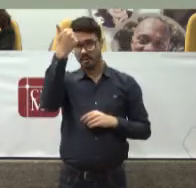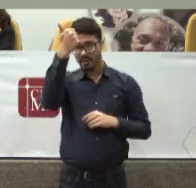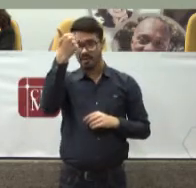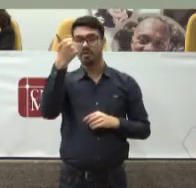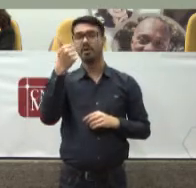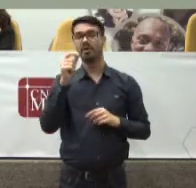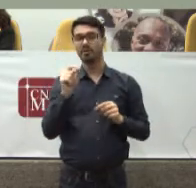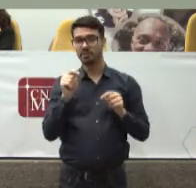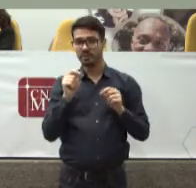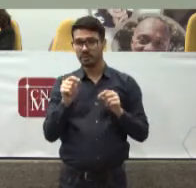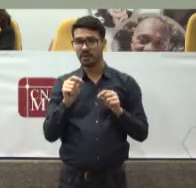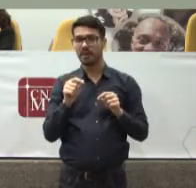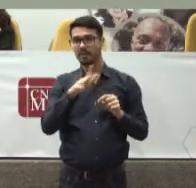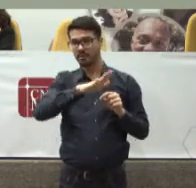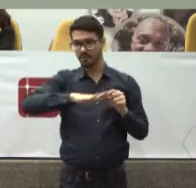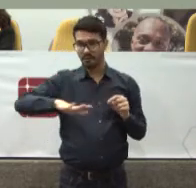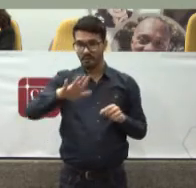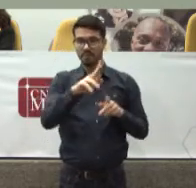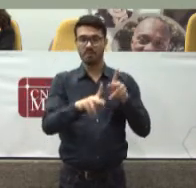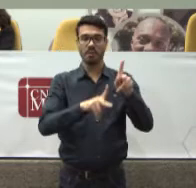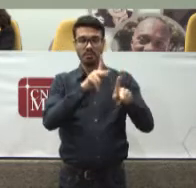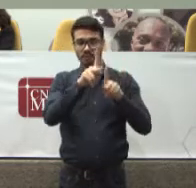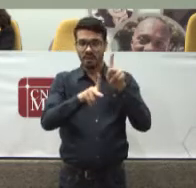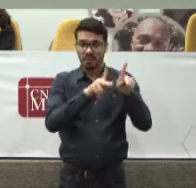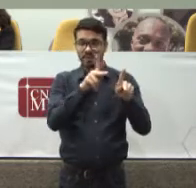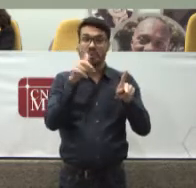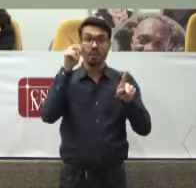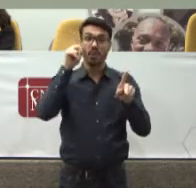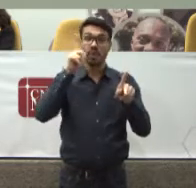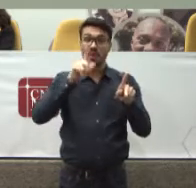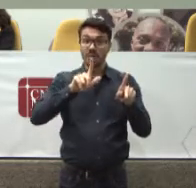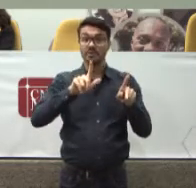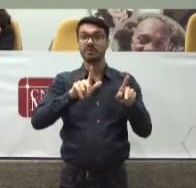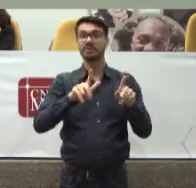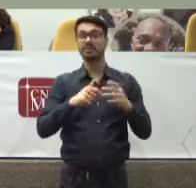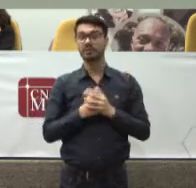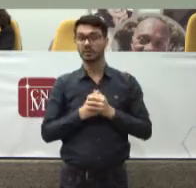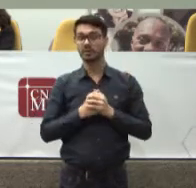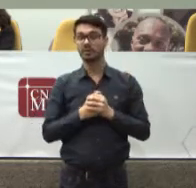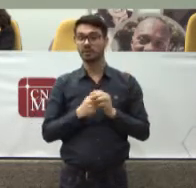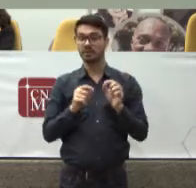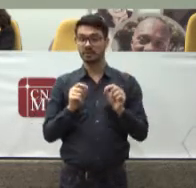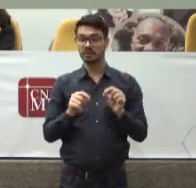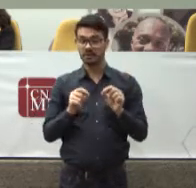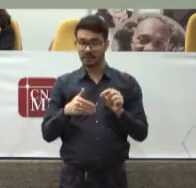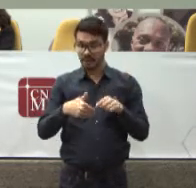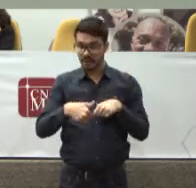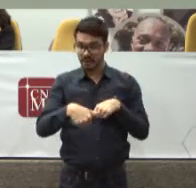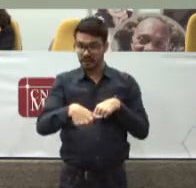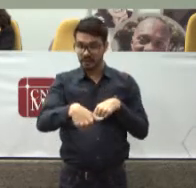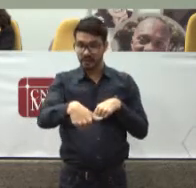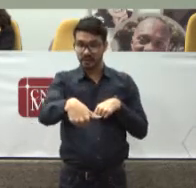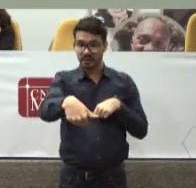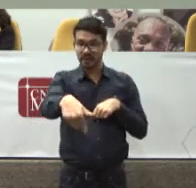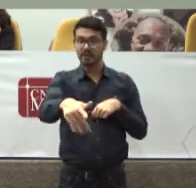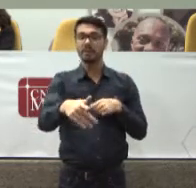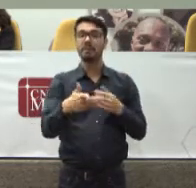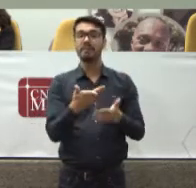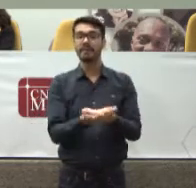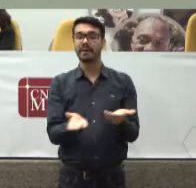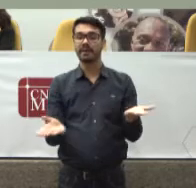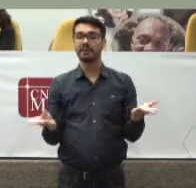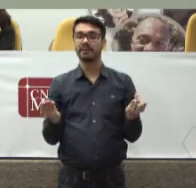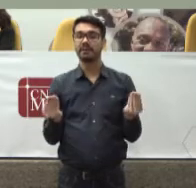população Se sinta atendida Sob pena De nós embarcarmos Neste momento De deslegitimação